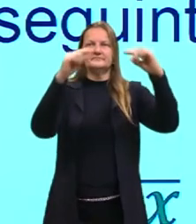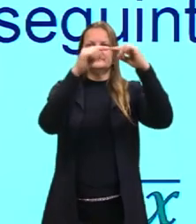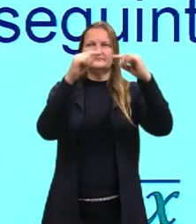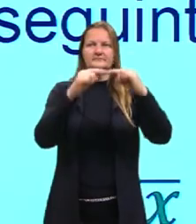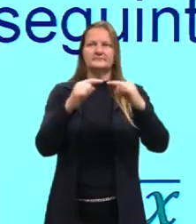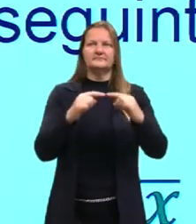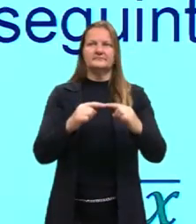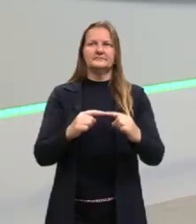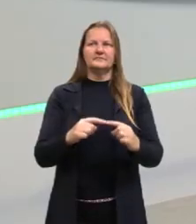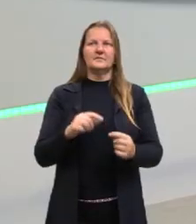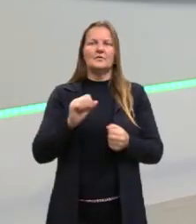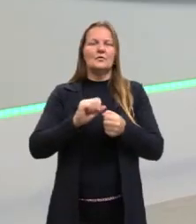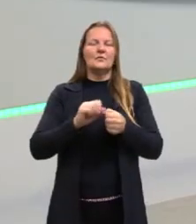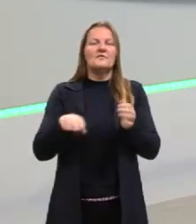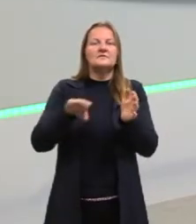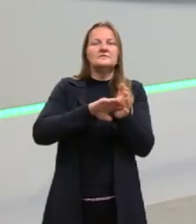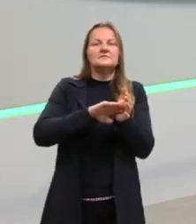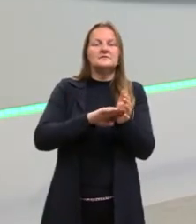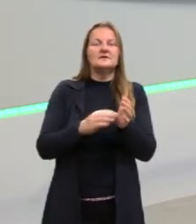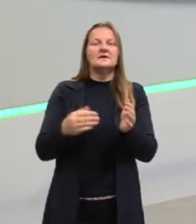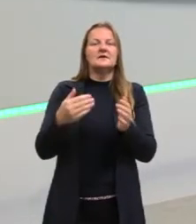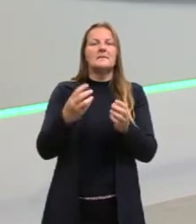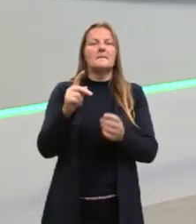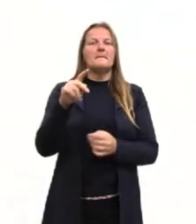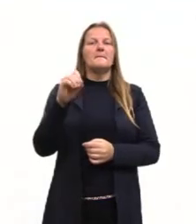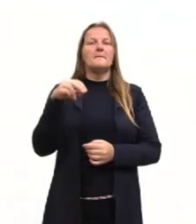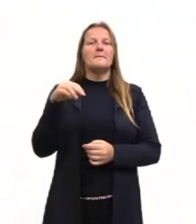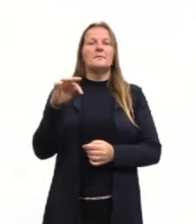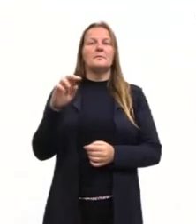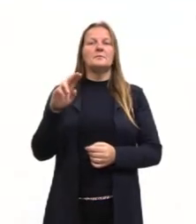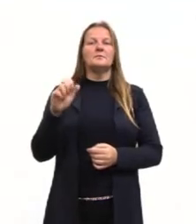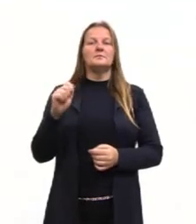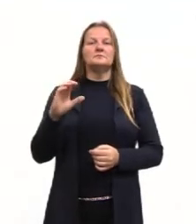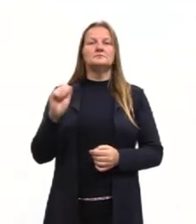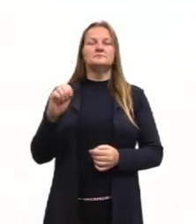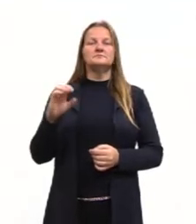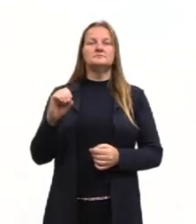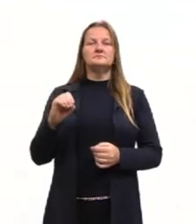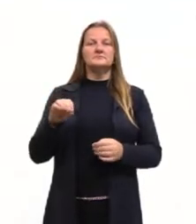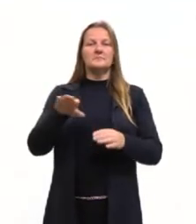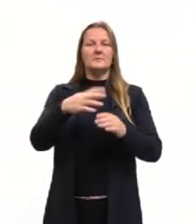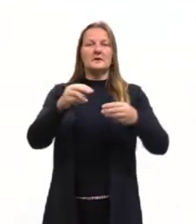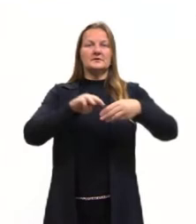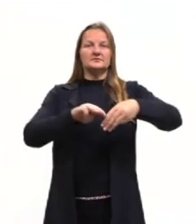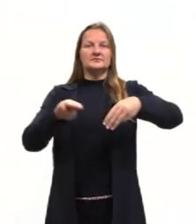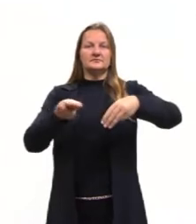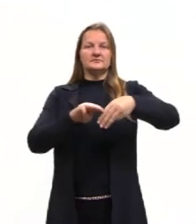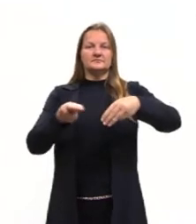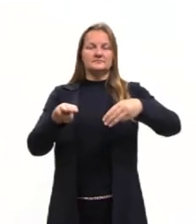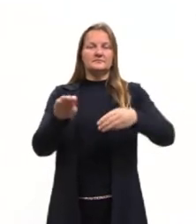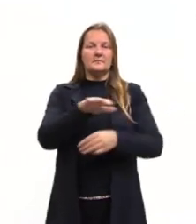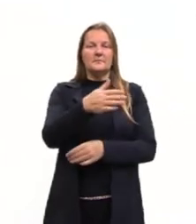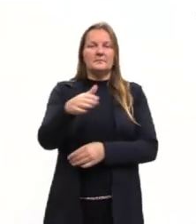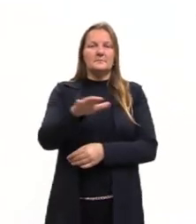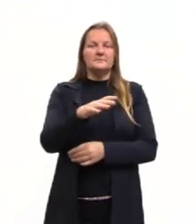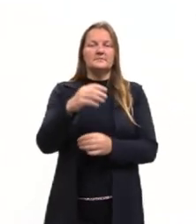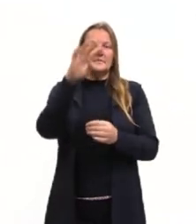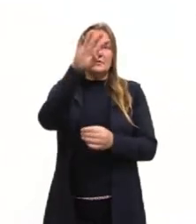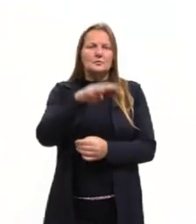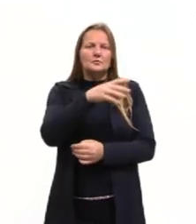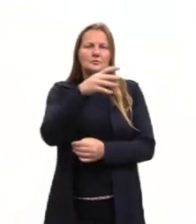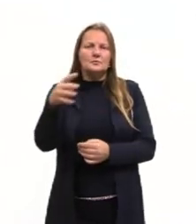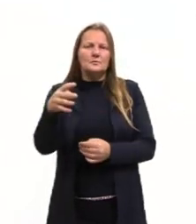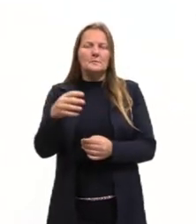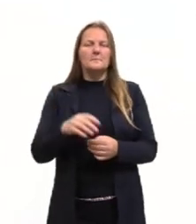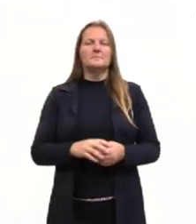E aí, como é que eu vou chegar na pontuação média? Eu quero olhar para essa tabela e eu quero chegar